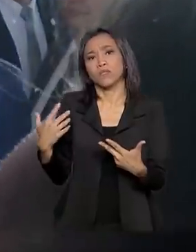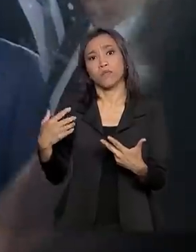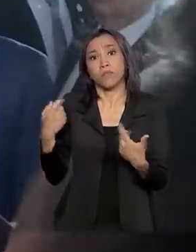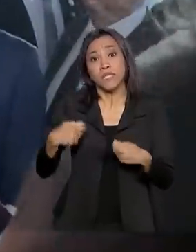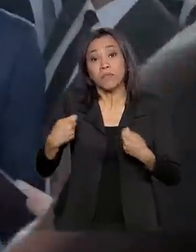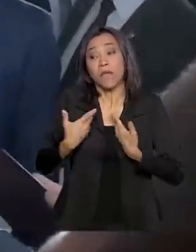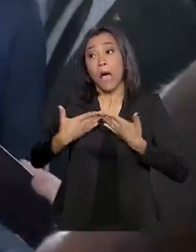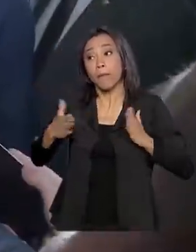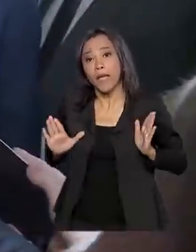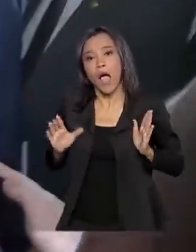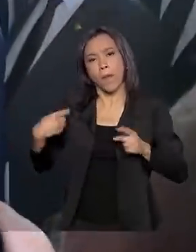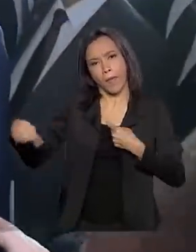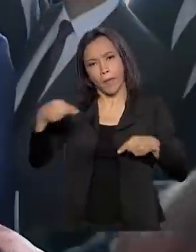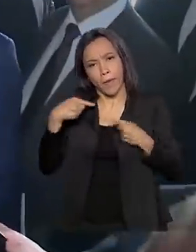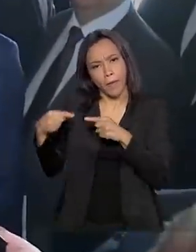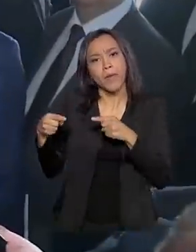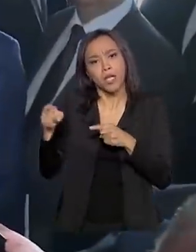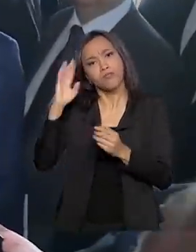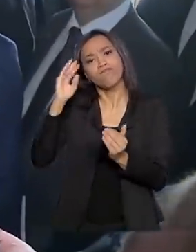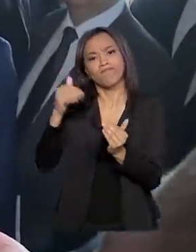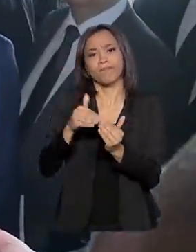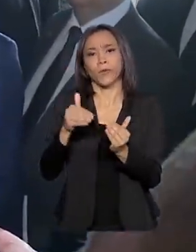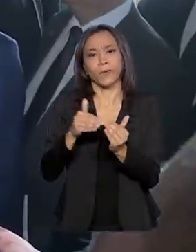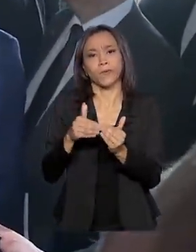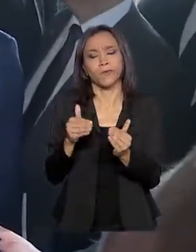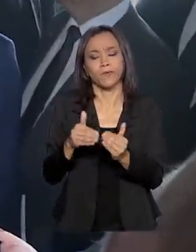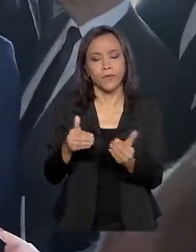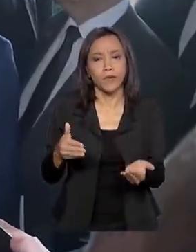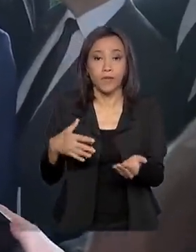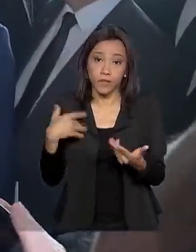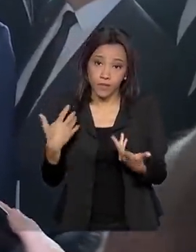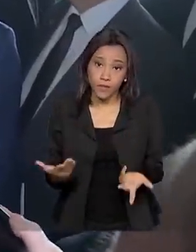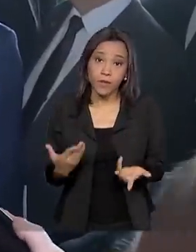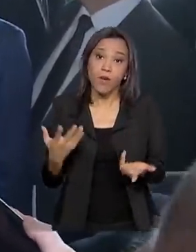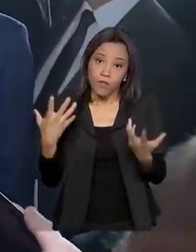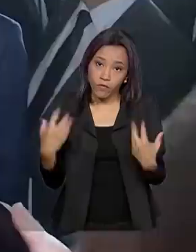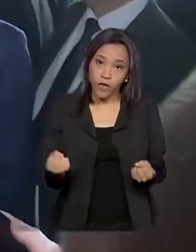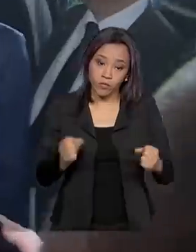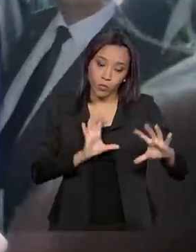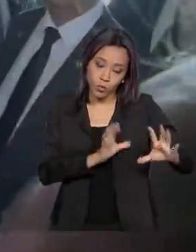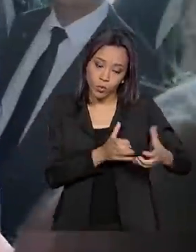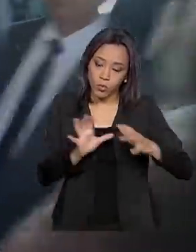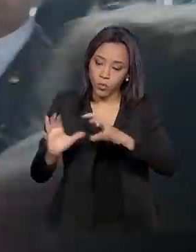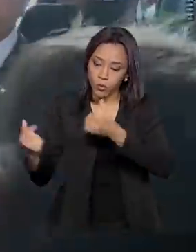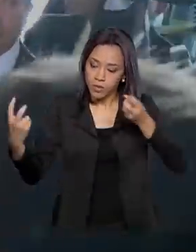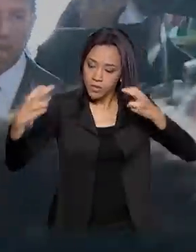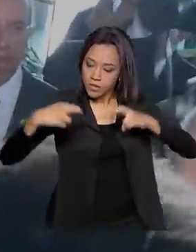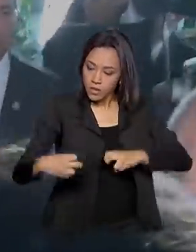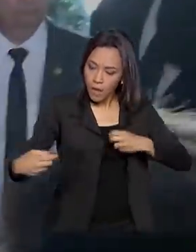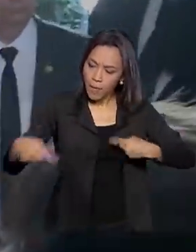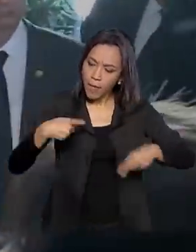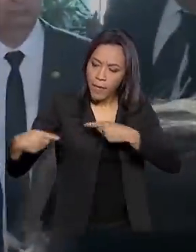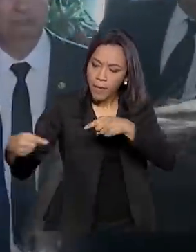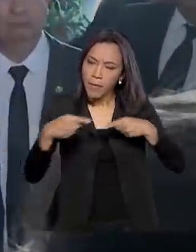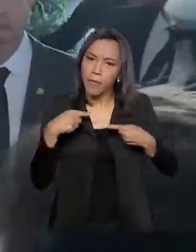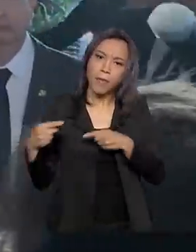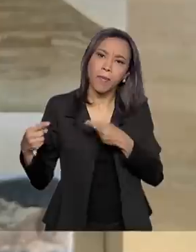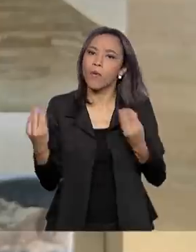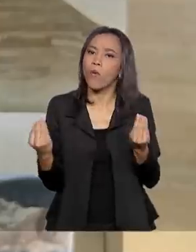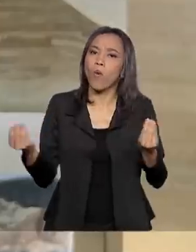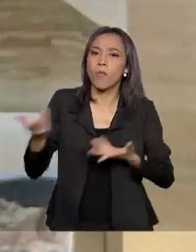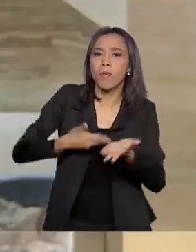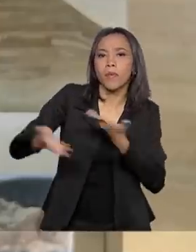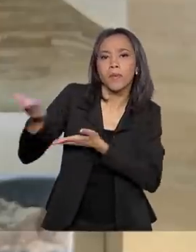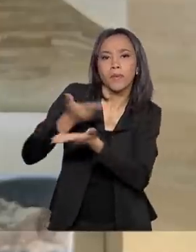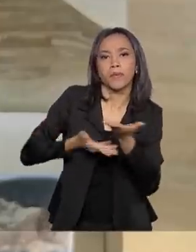mais ampla. Ele concordou, então as nossas assessorias vão começar a discutir um livre comércio mais amplo dos Estados Unidos.